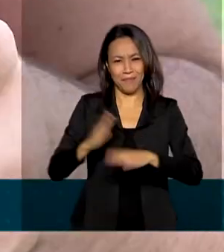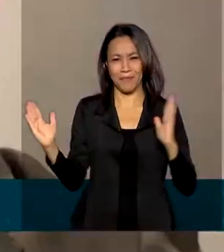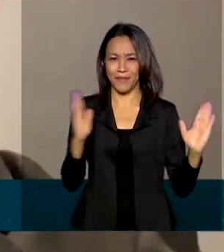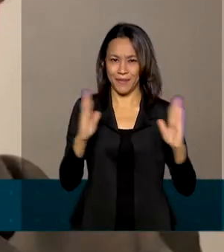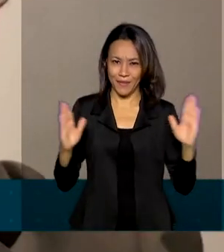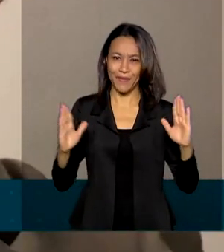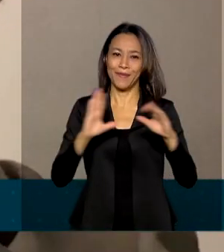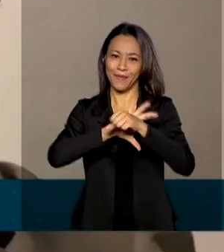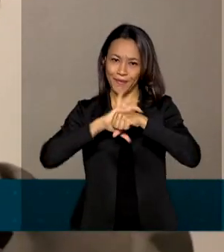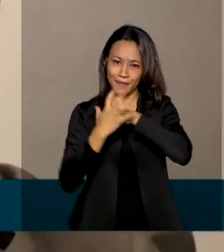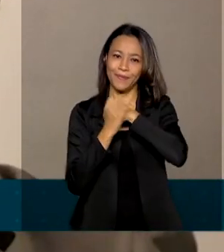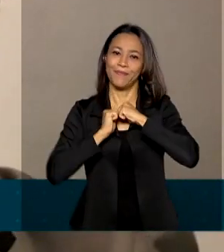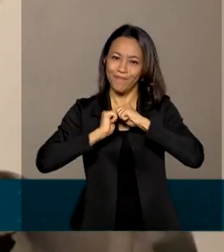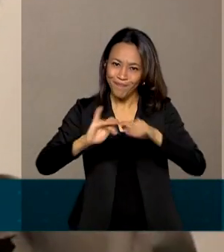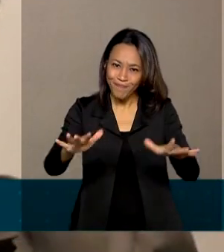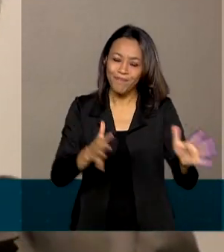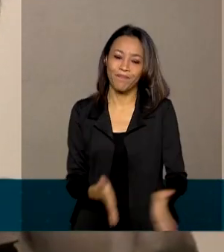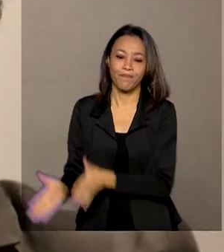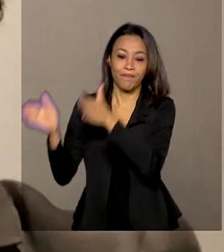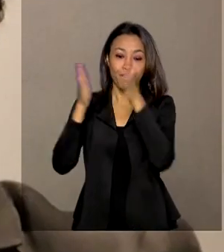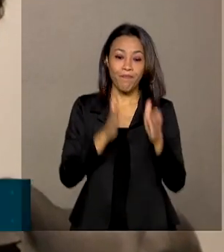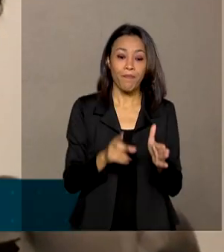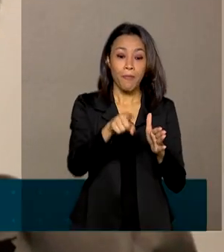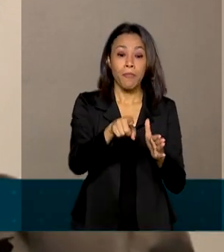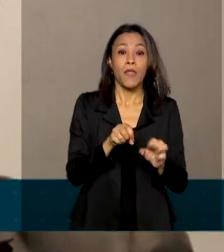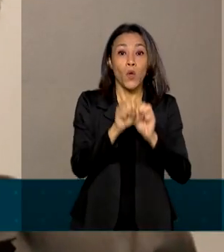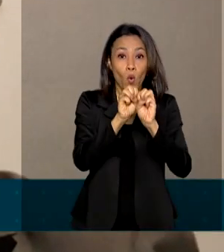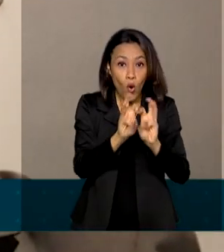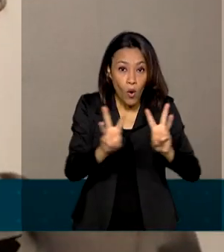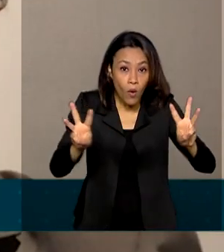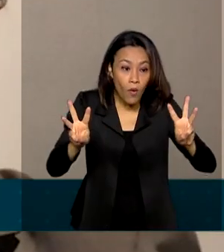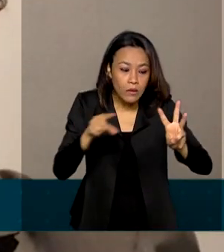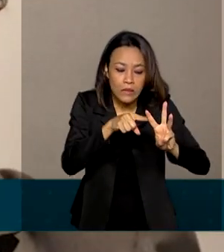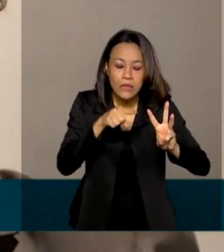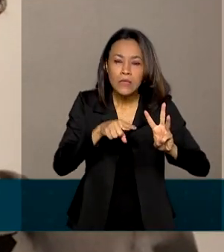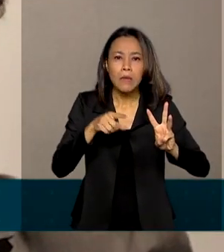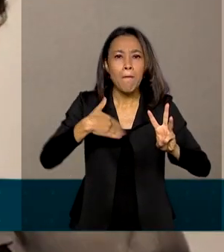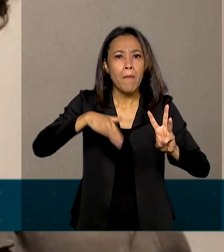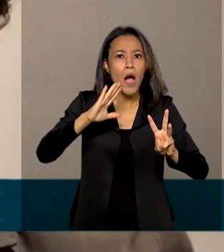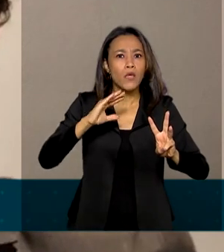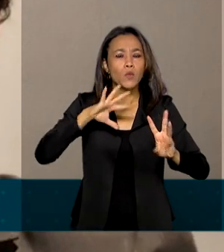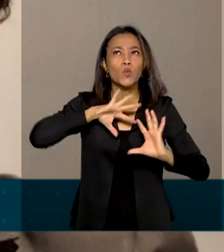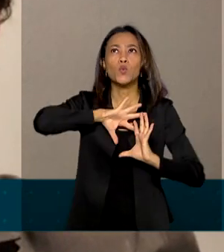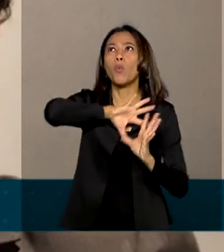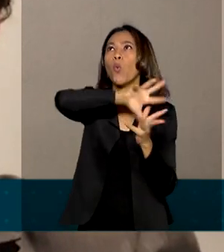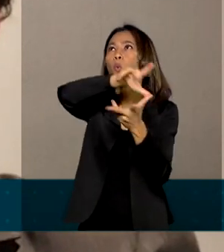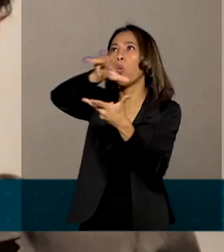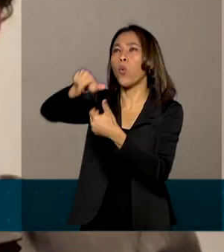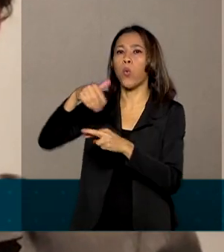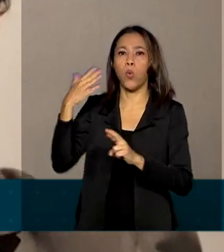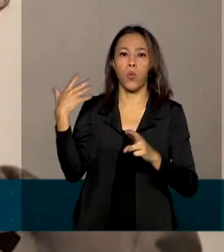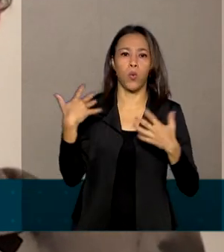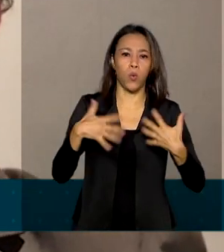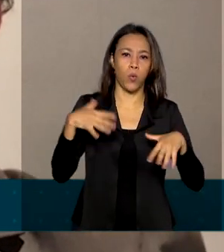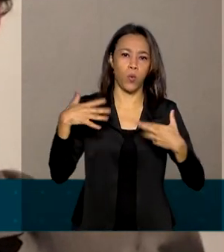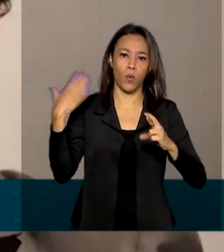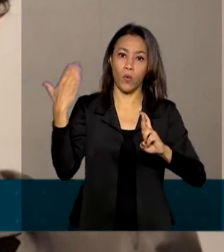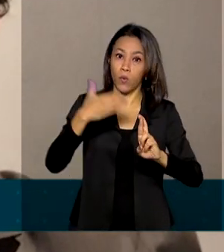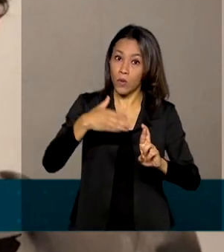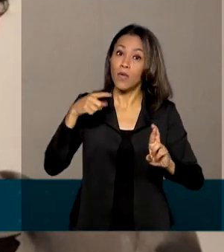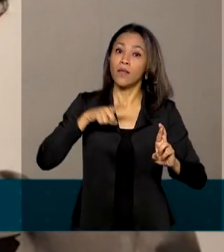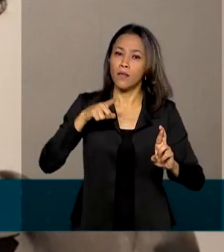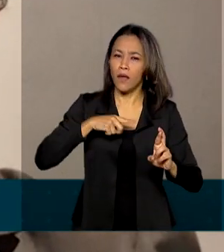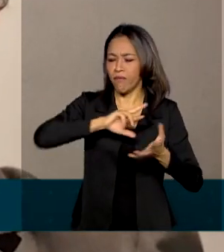pandemia. O gov.br já é um dos maiores portais de governo do mundo. Nele estão disponíveis informações de todos os